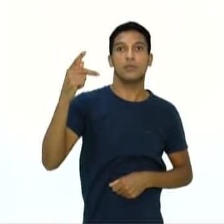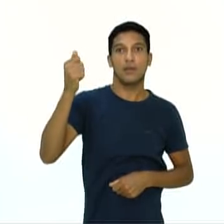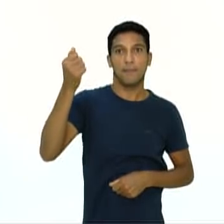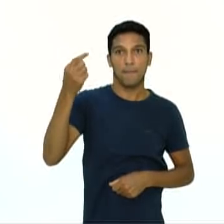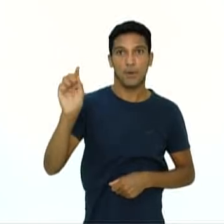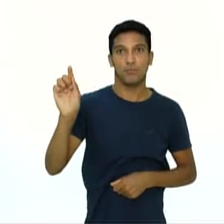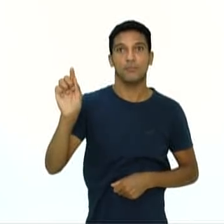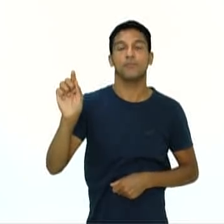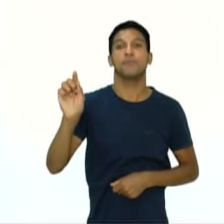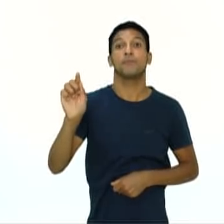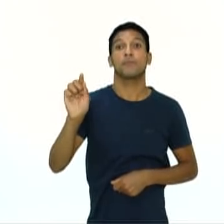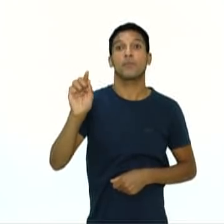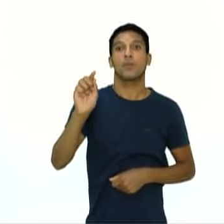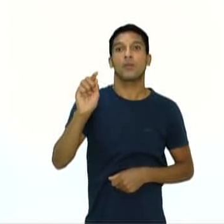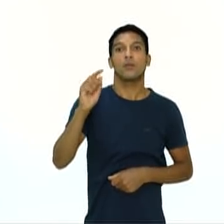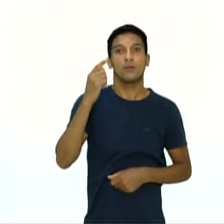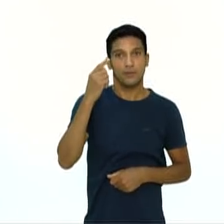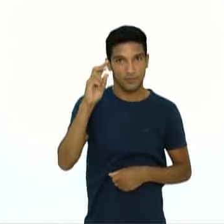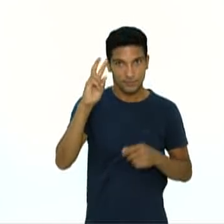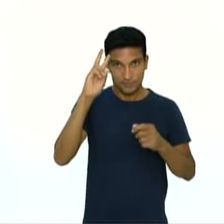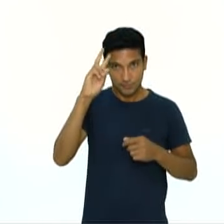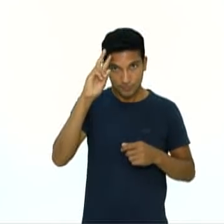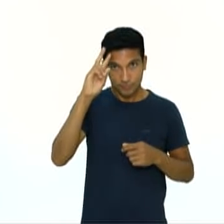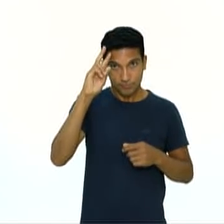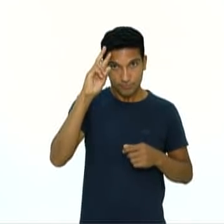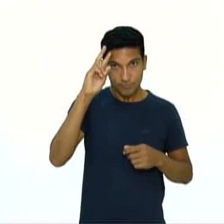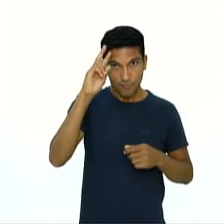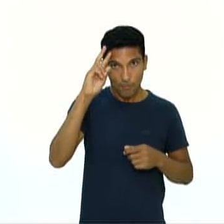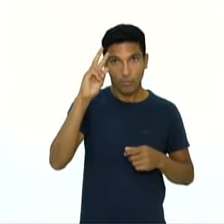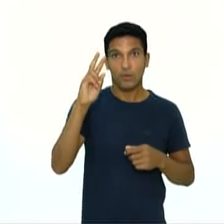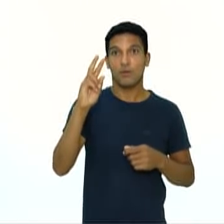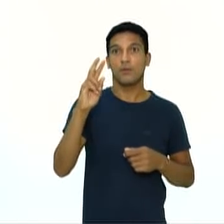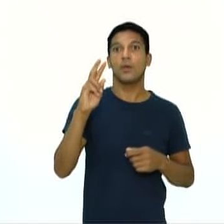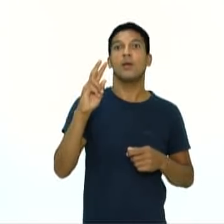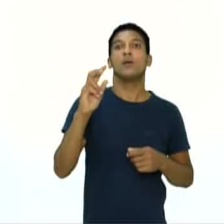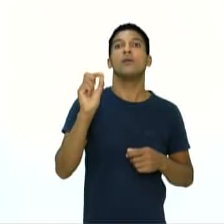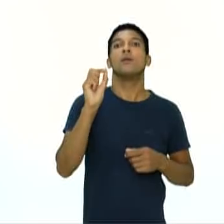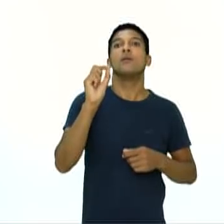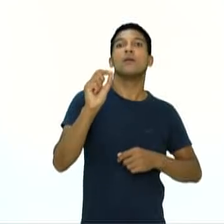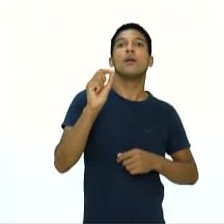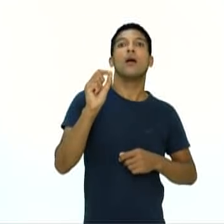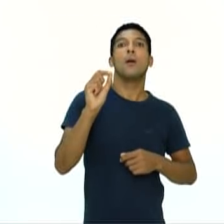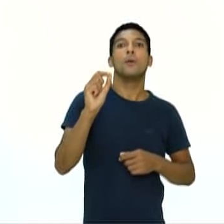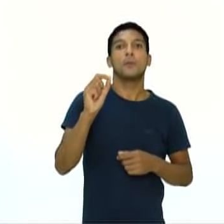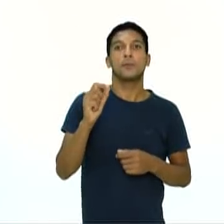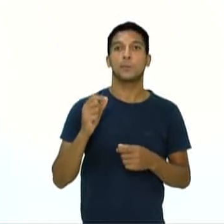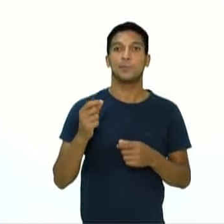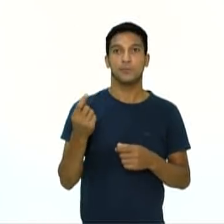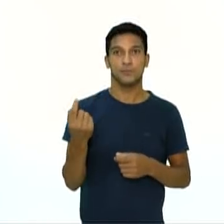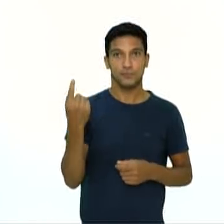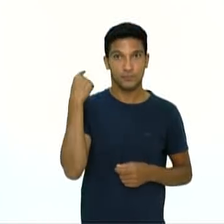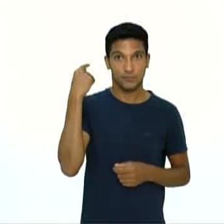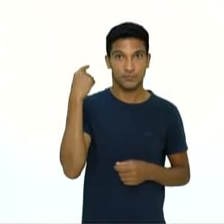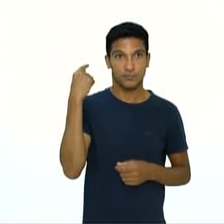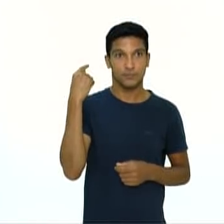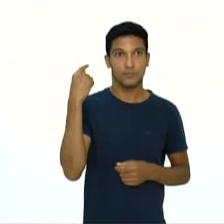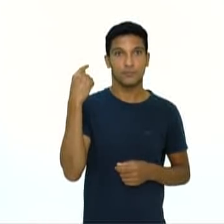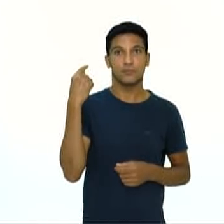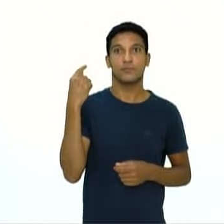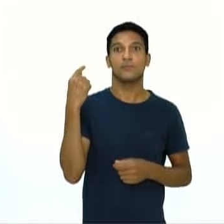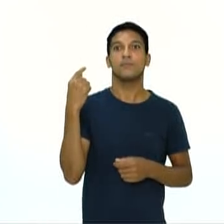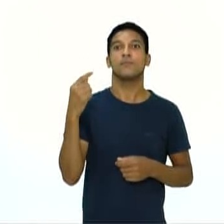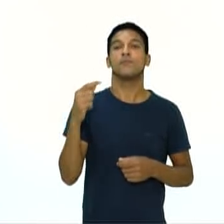mãos vazias, né? A arte do combate com as mãos vazias. Nos últimos anos, foram formuladas regras de combate